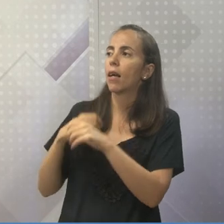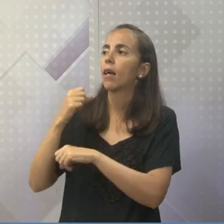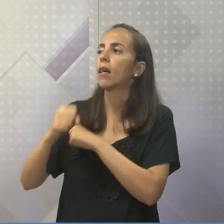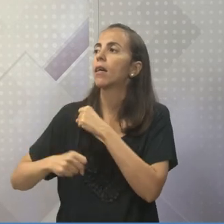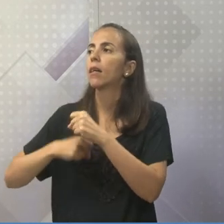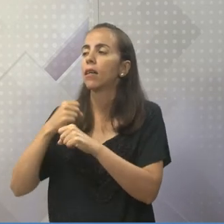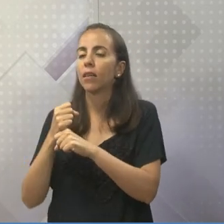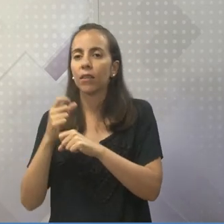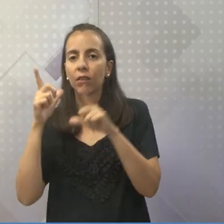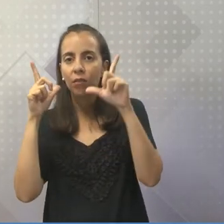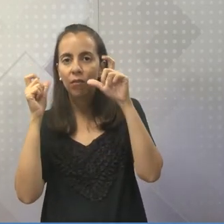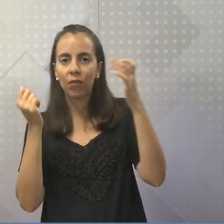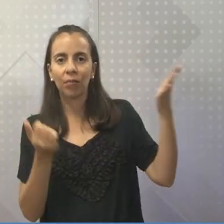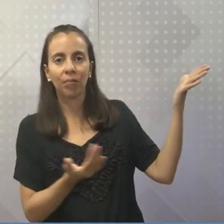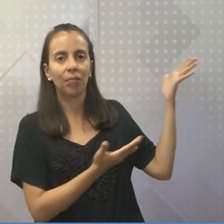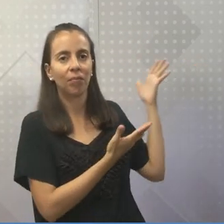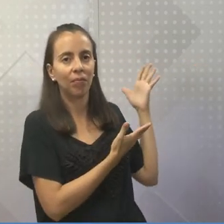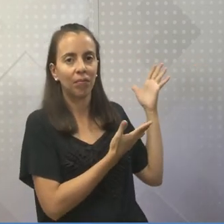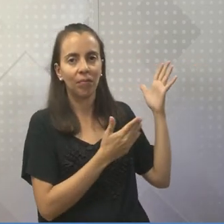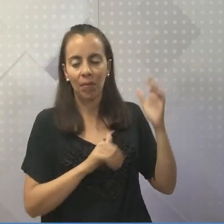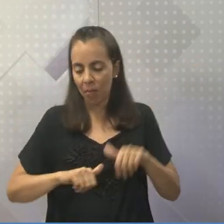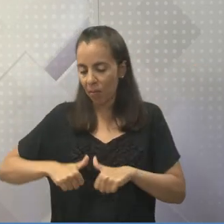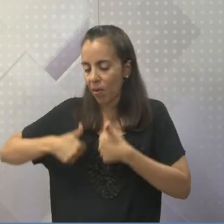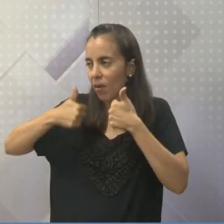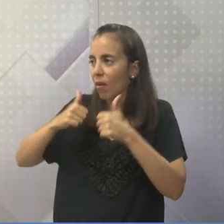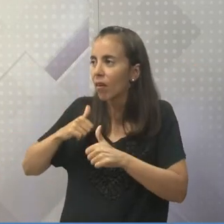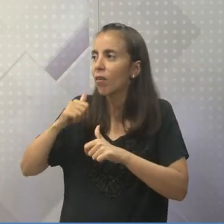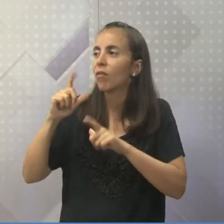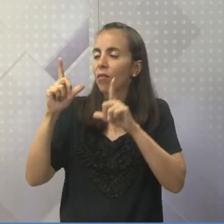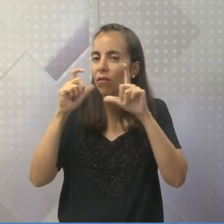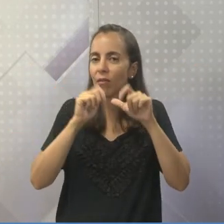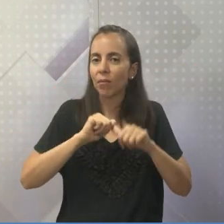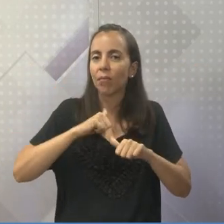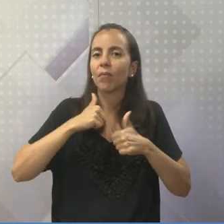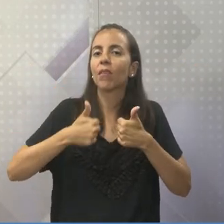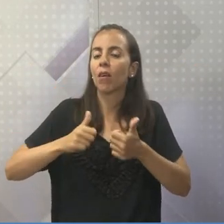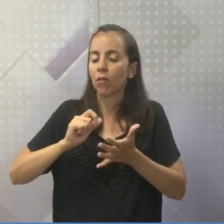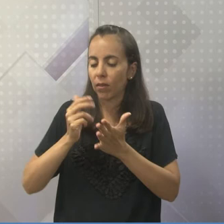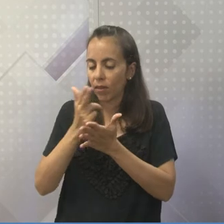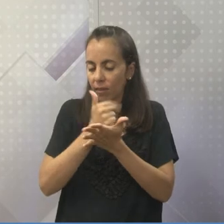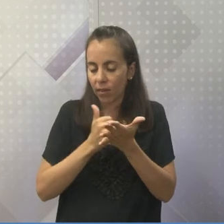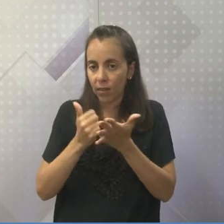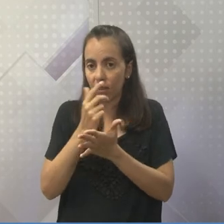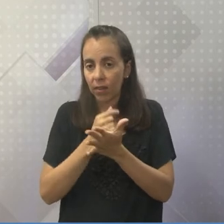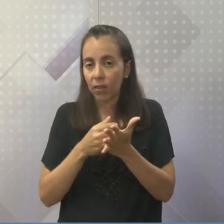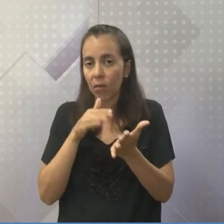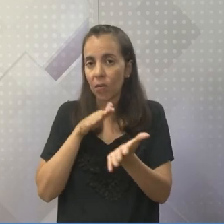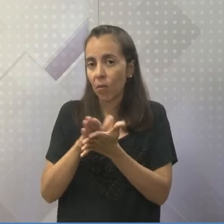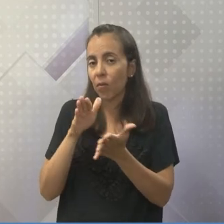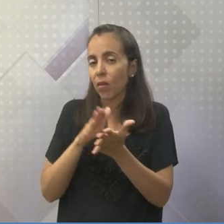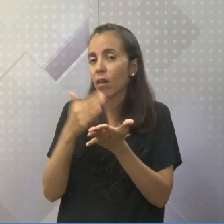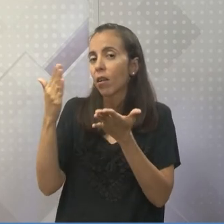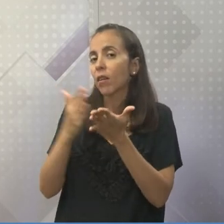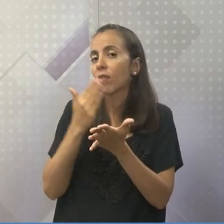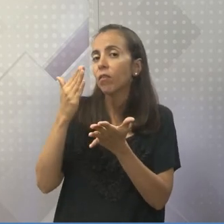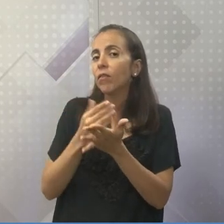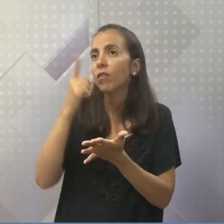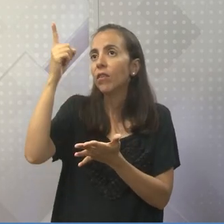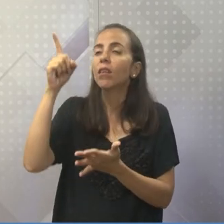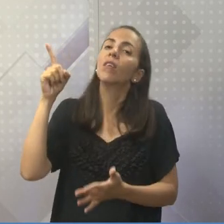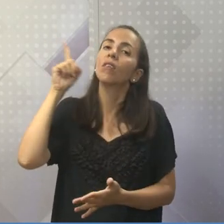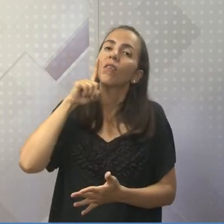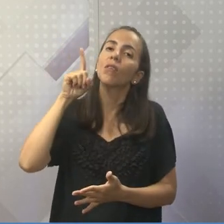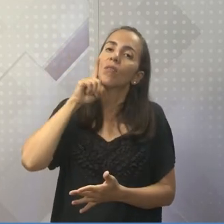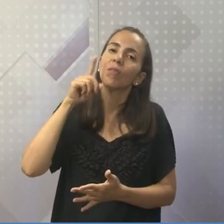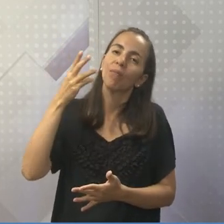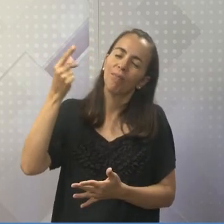aqui está a foto, que mais ou menos ele foi melhorando e ficou, tá? E esse desenho foi publicado numa revista americana, há muito tempo